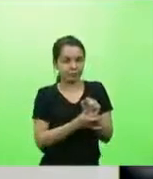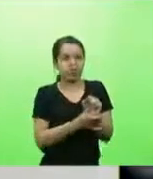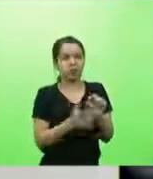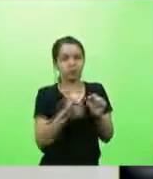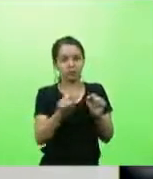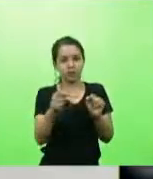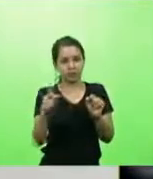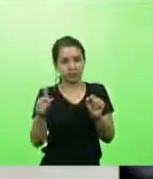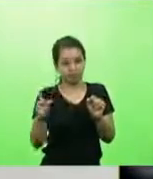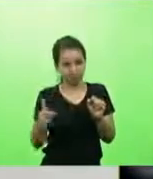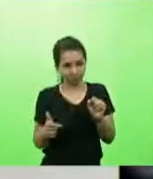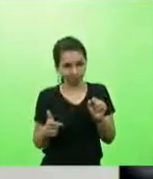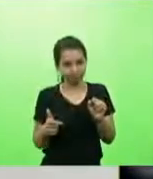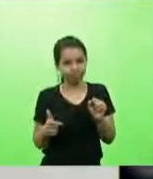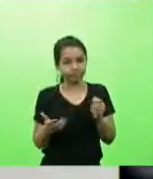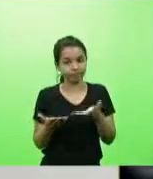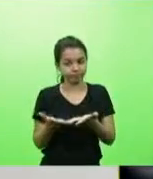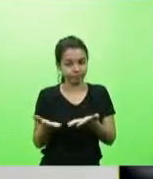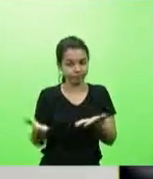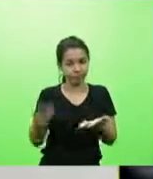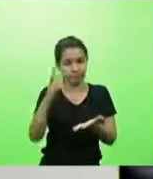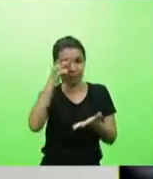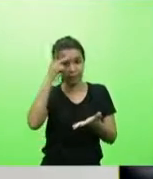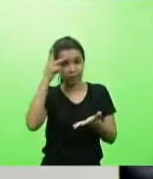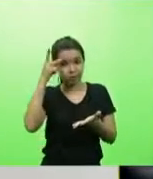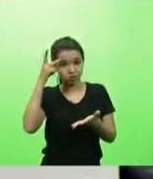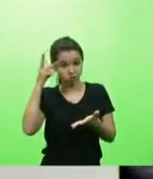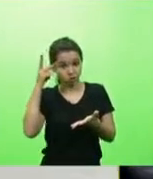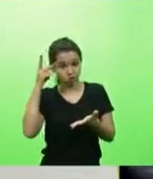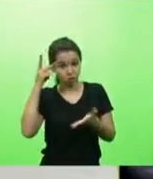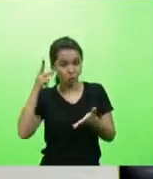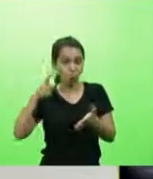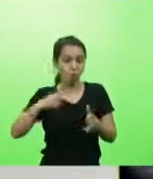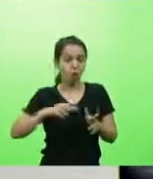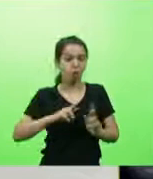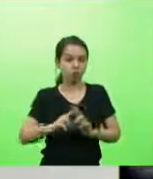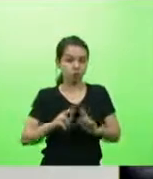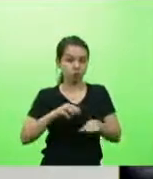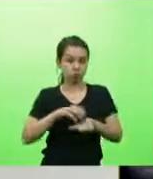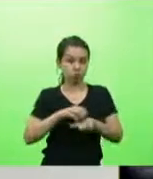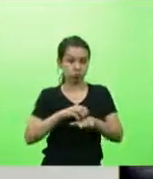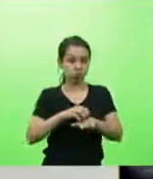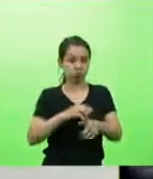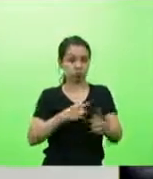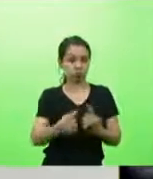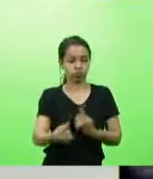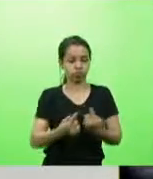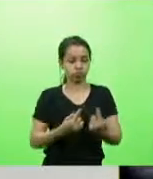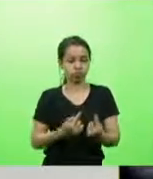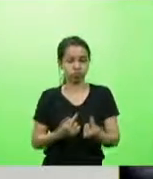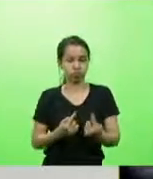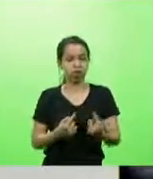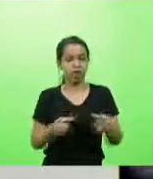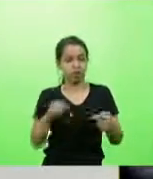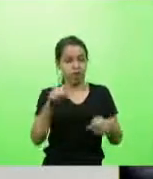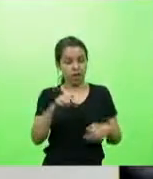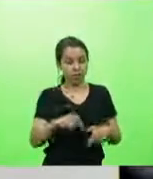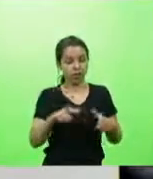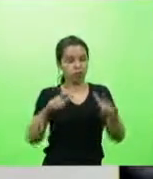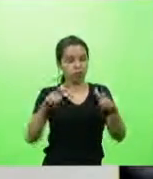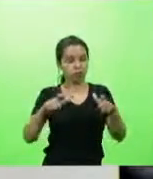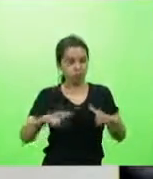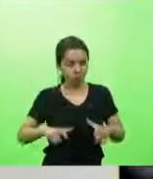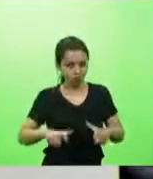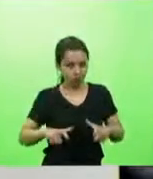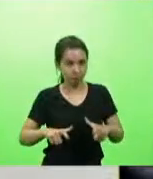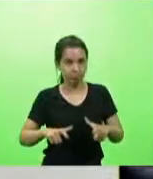para os usuários, como é o caso nesse ponto, nessa localidade, que